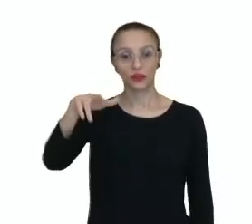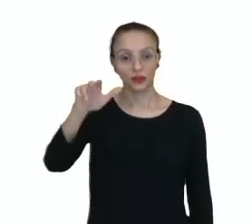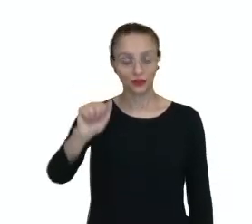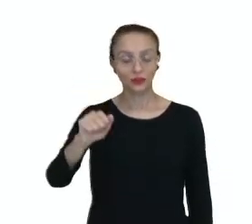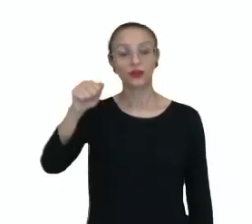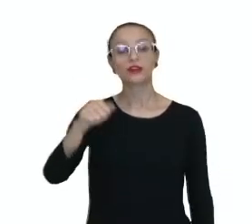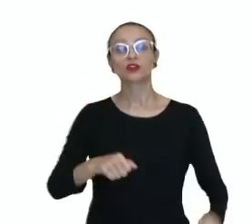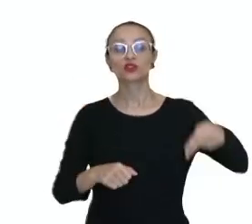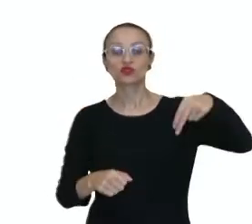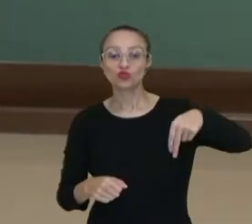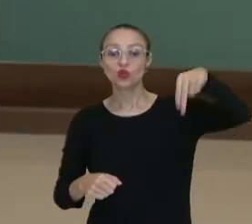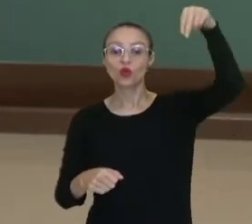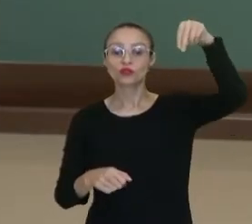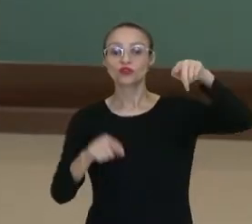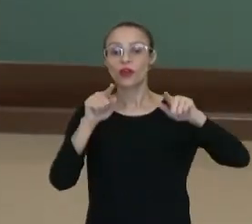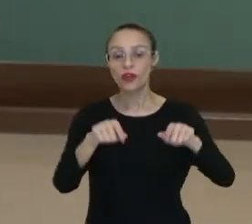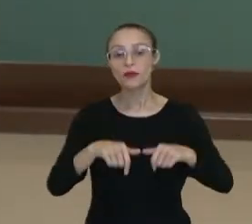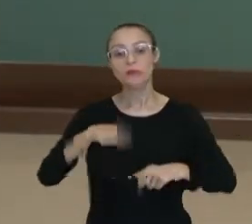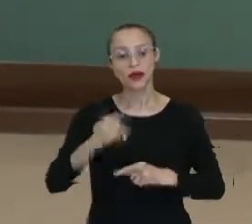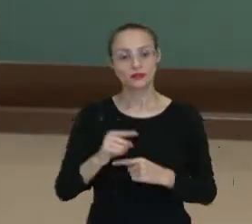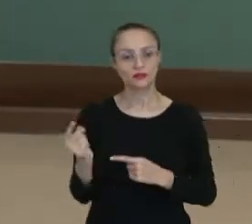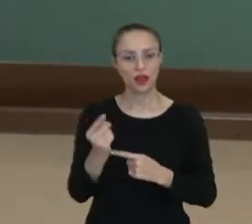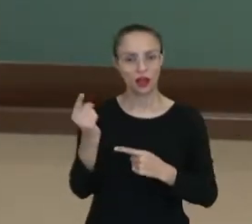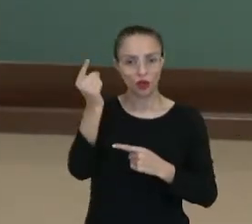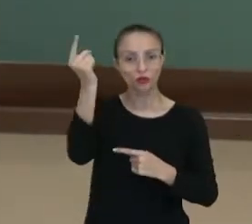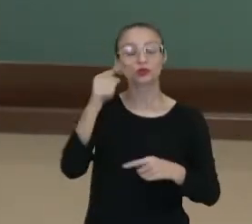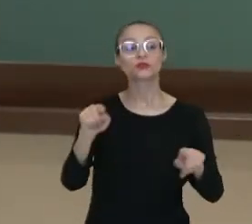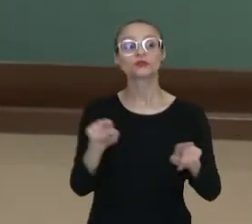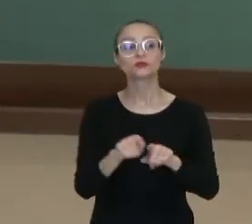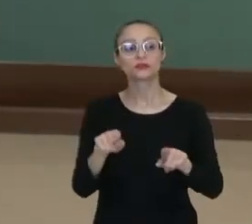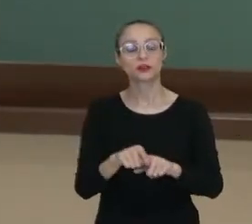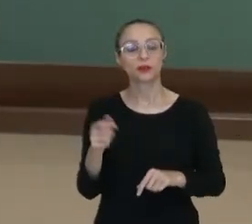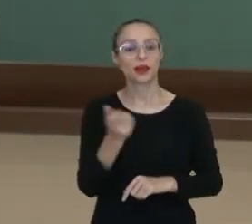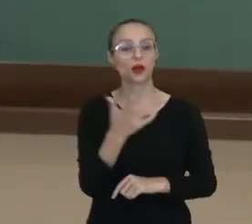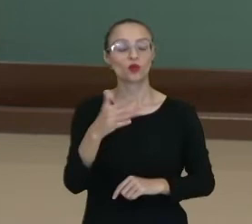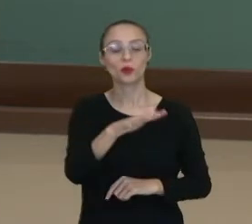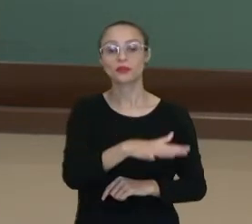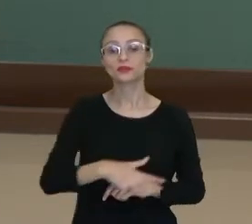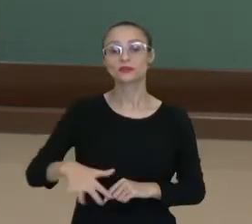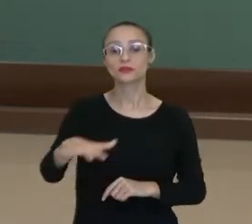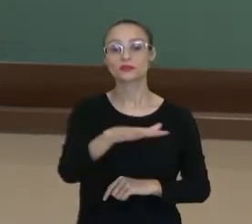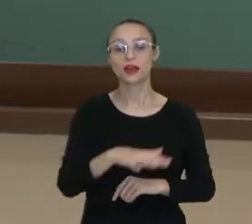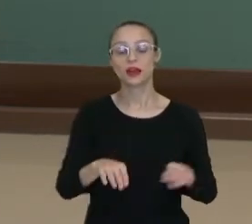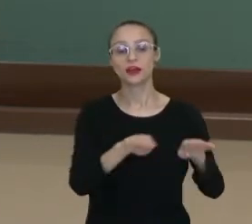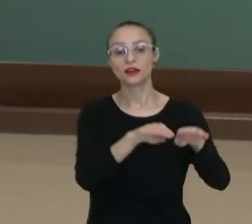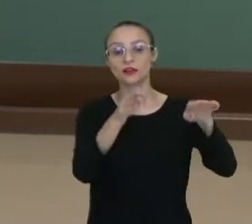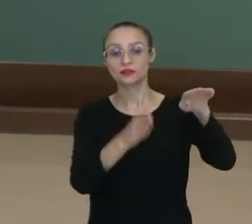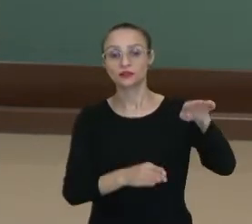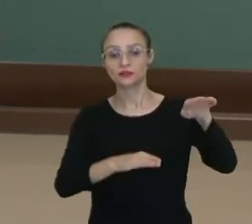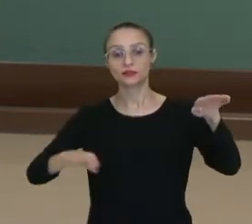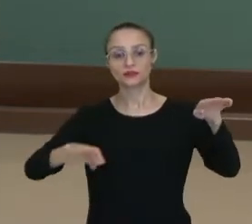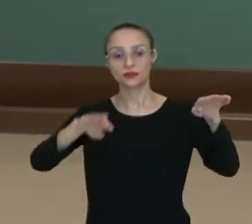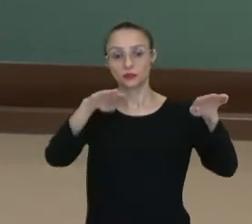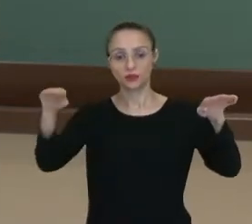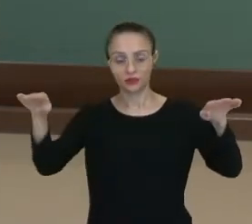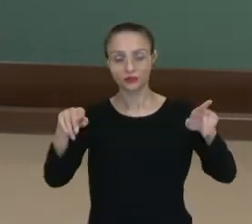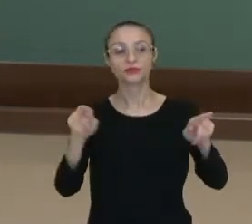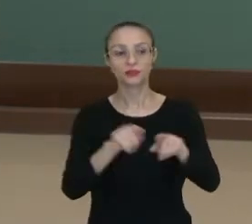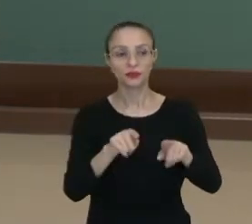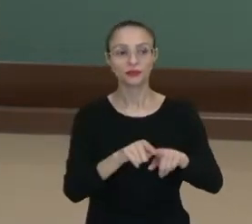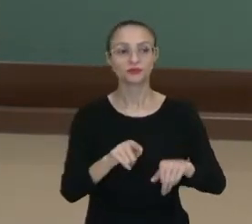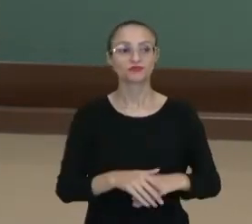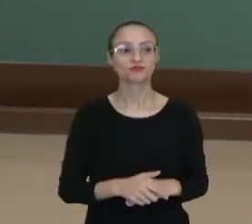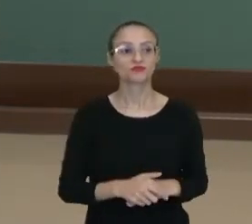onde estão as áreas mais elevadas e também vamos ter algumas áreas ali de depressões, essas características.